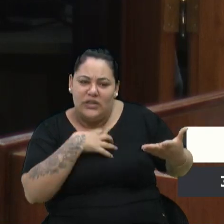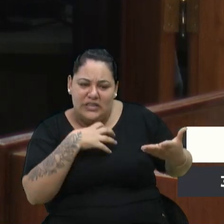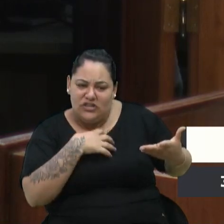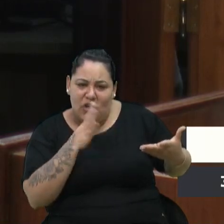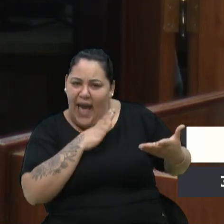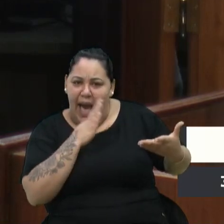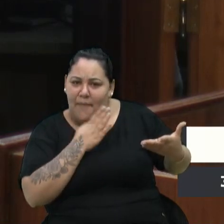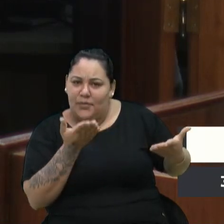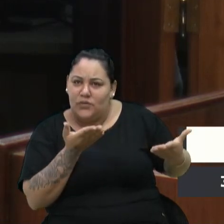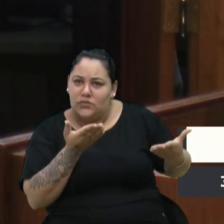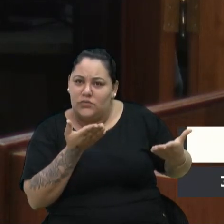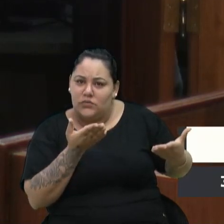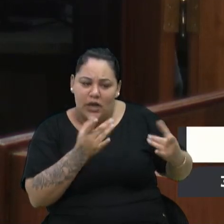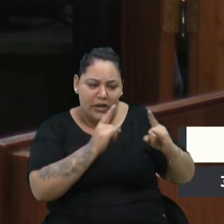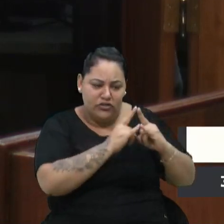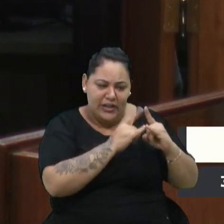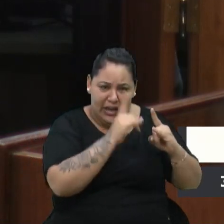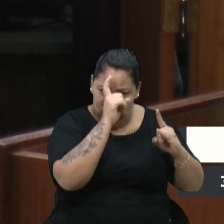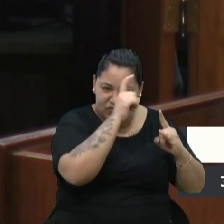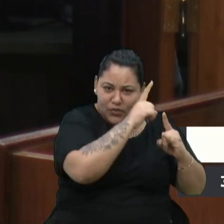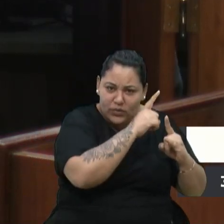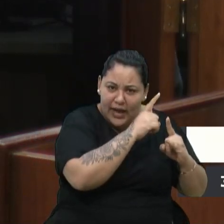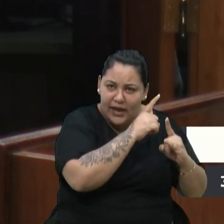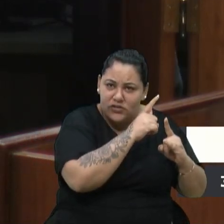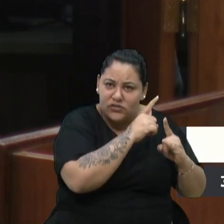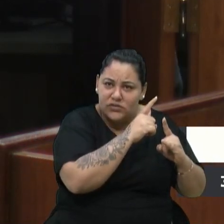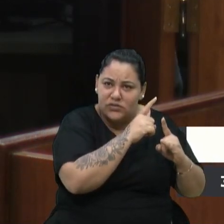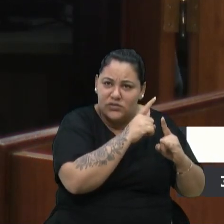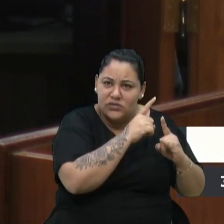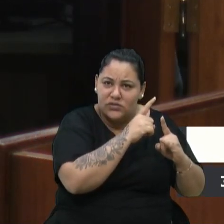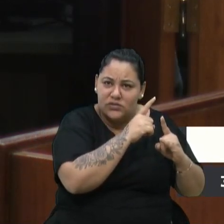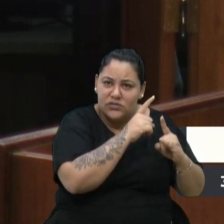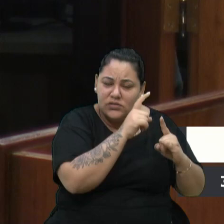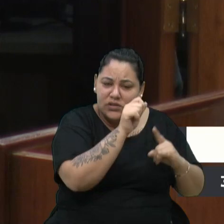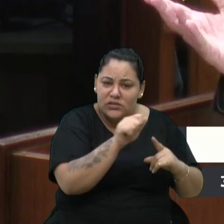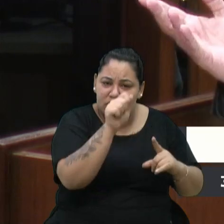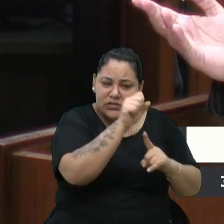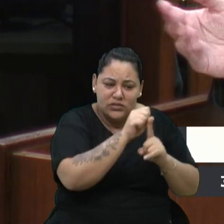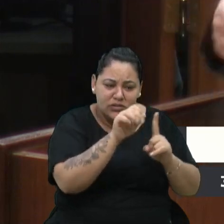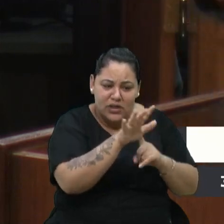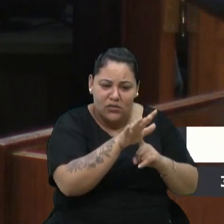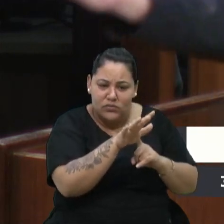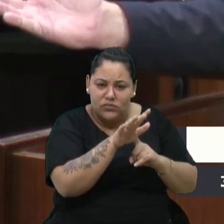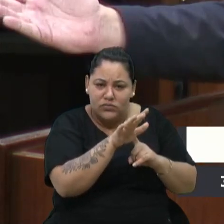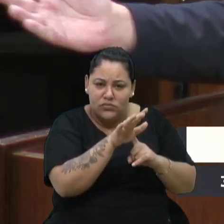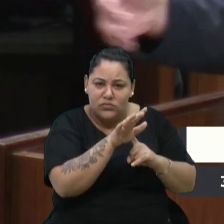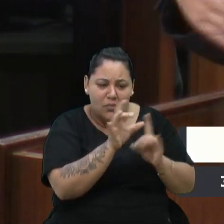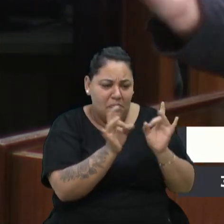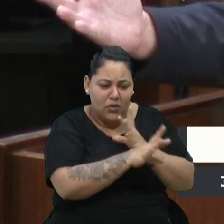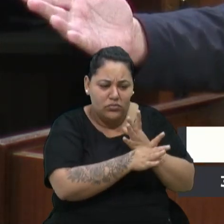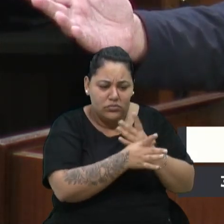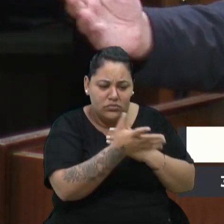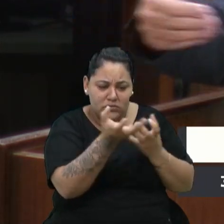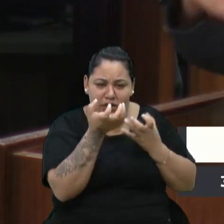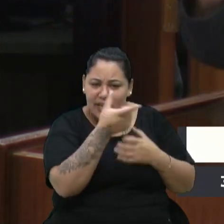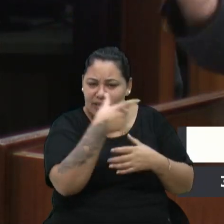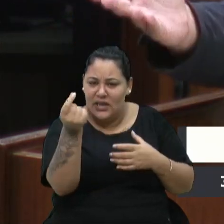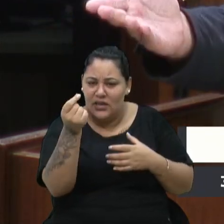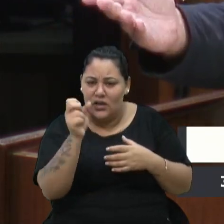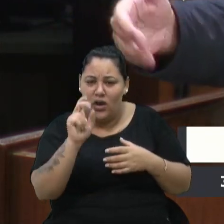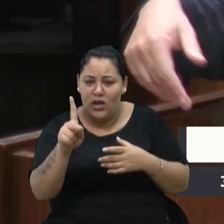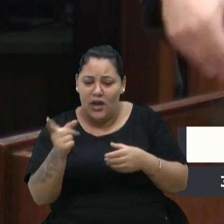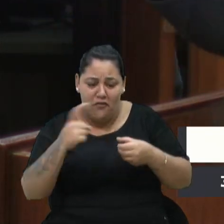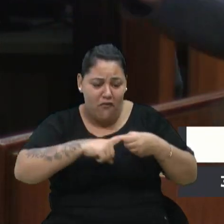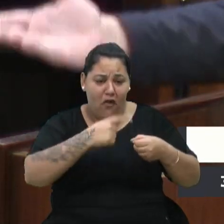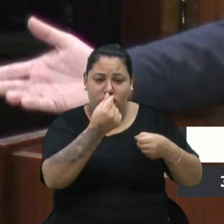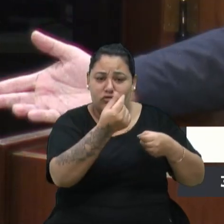a entidade, quando estava lá, passando dificuldades, falou com a Fundação de Assistência Social e pronto. Não, querem sair? Saiam. Devolvam o